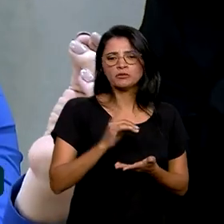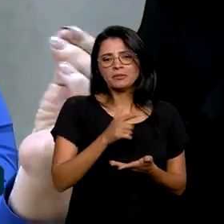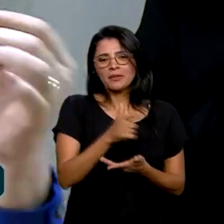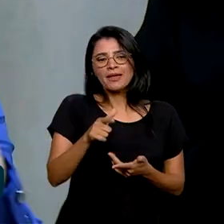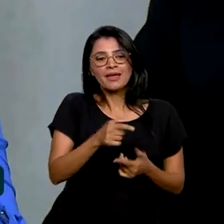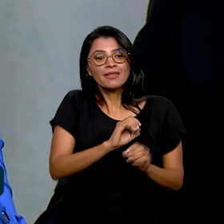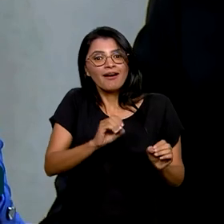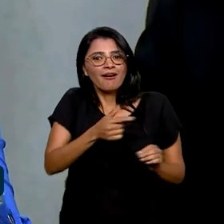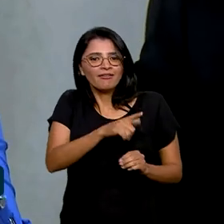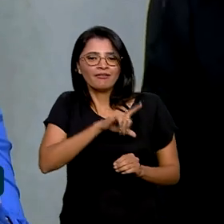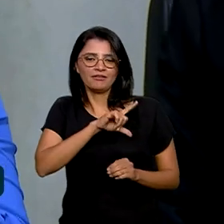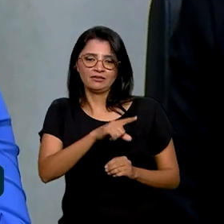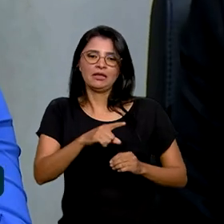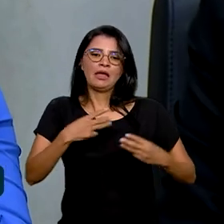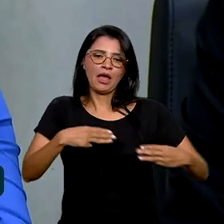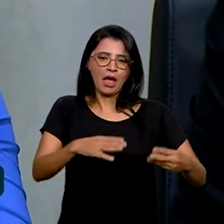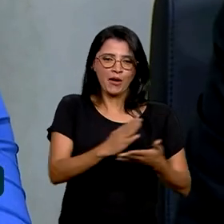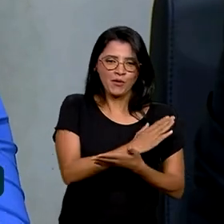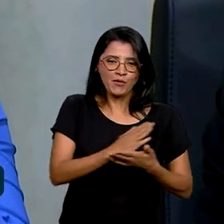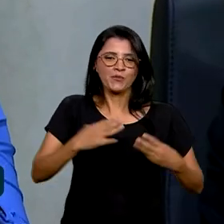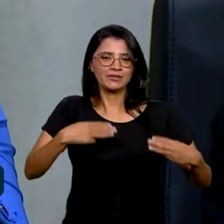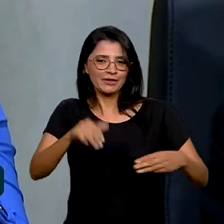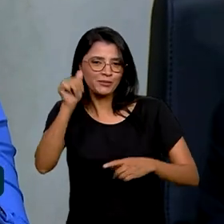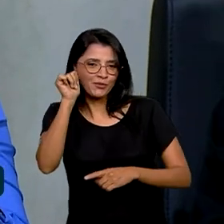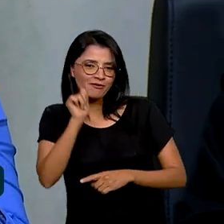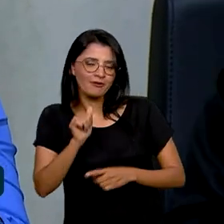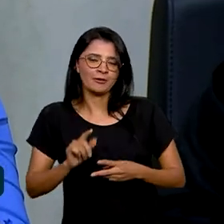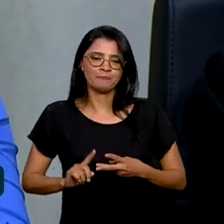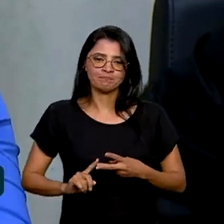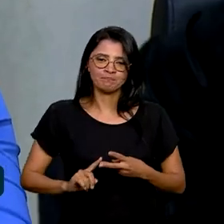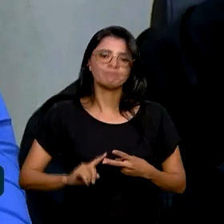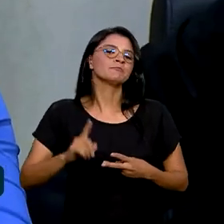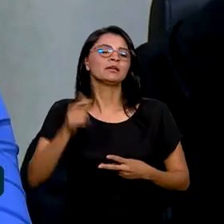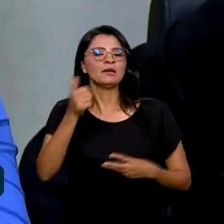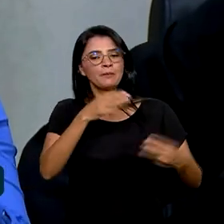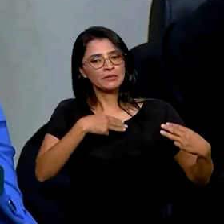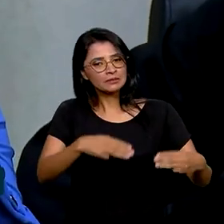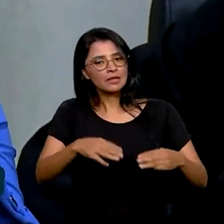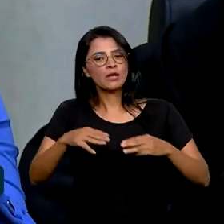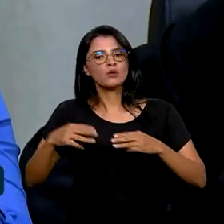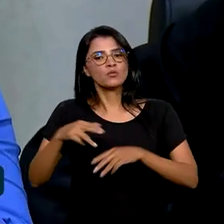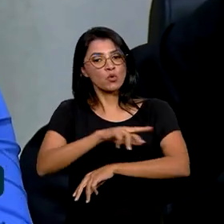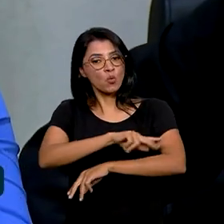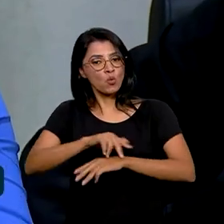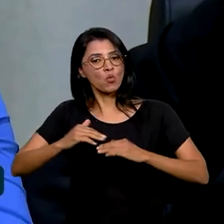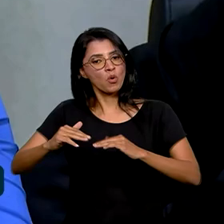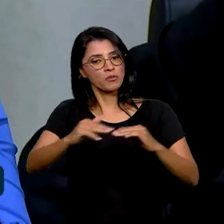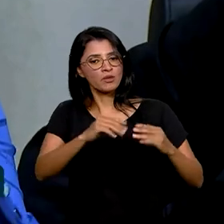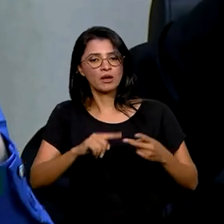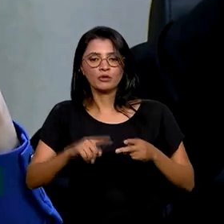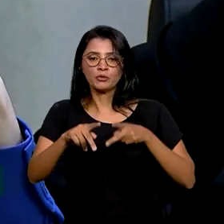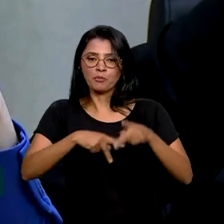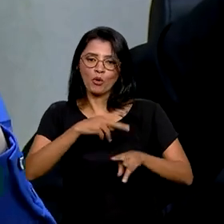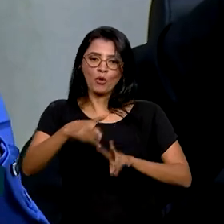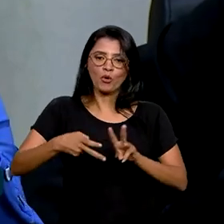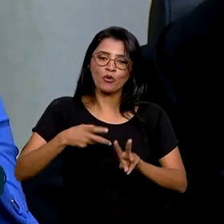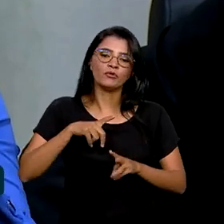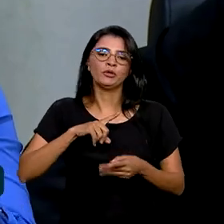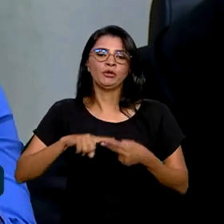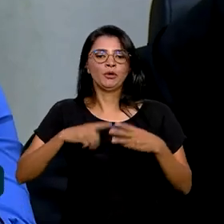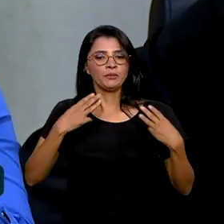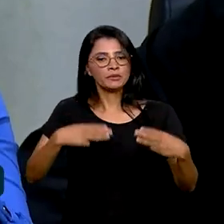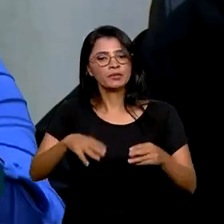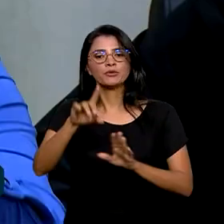não tinha nada. Então, alguns ministérios, como o Ministério da Mulher, o Ministério da Igualdade Racial, o Ministério dos Povos Originários, o